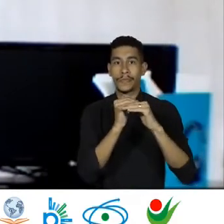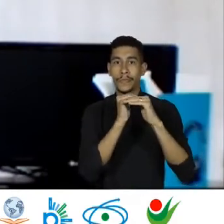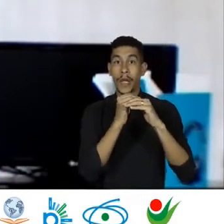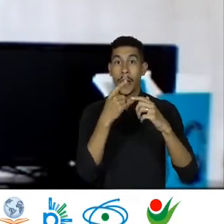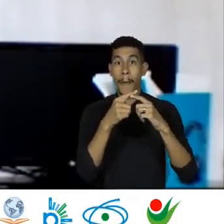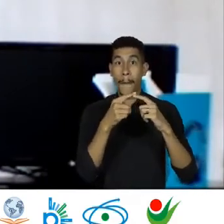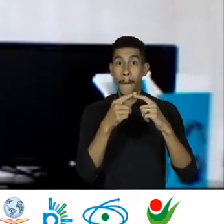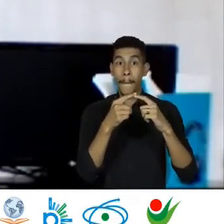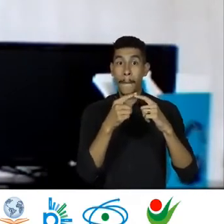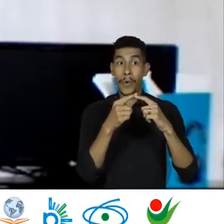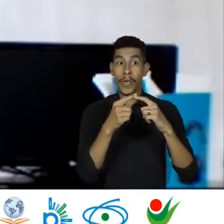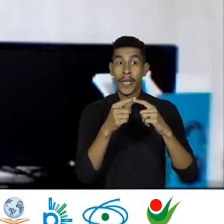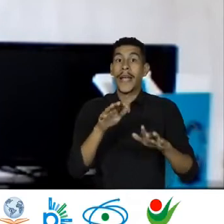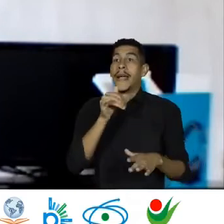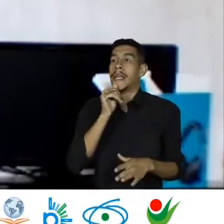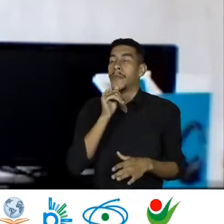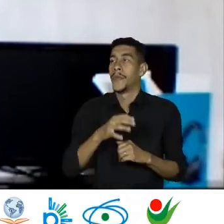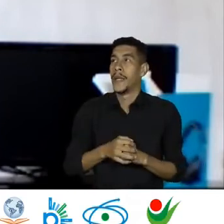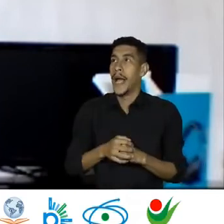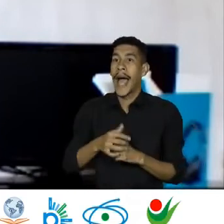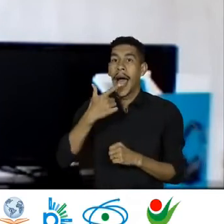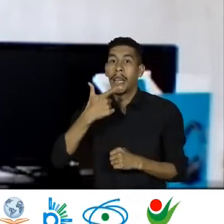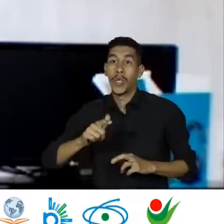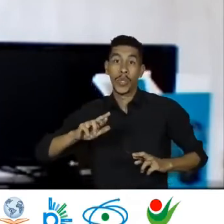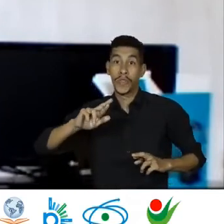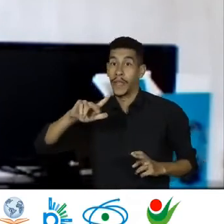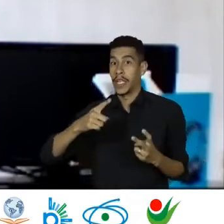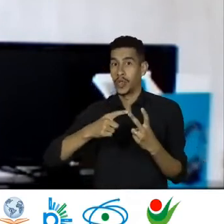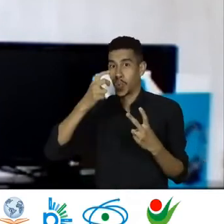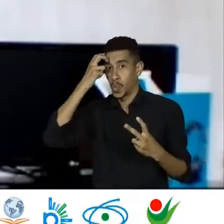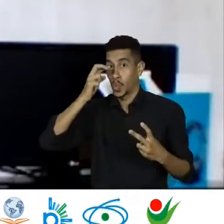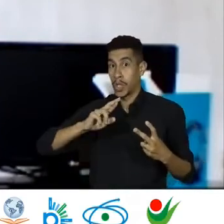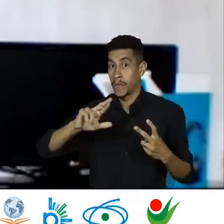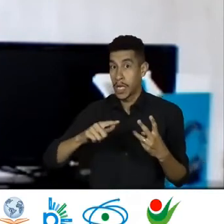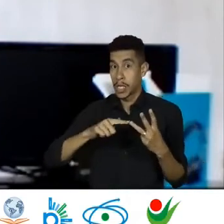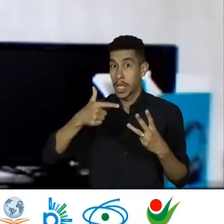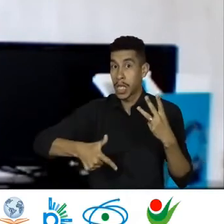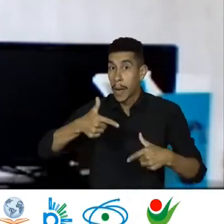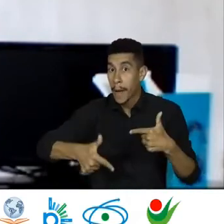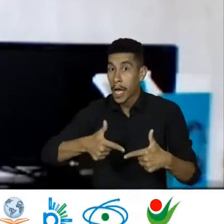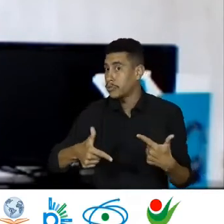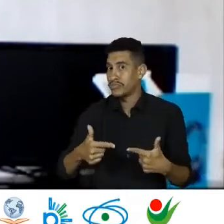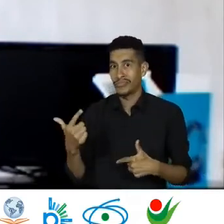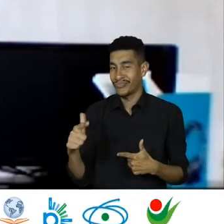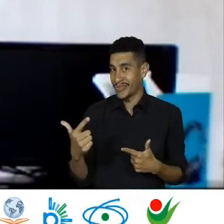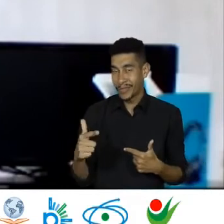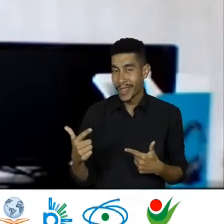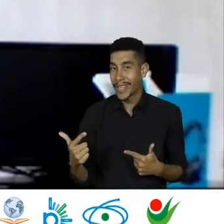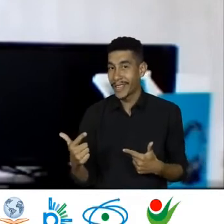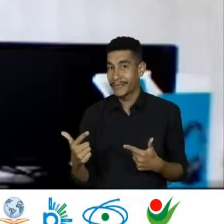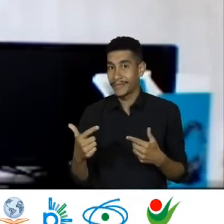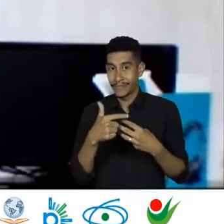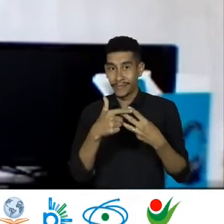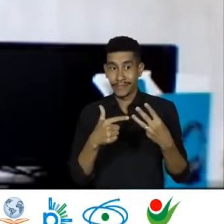você chega Não falando uma língua Não entendendo Os códigos culturais Sem emprego A gente sabe Que ela Não